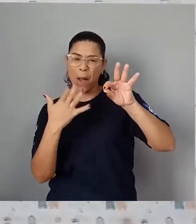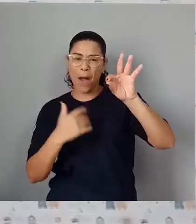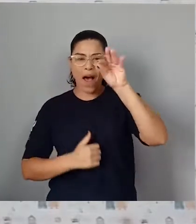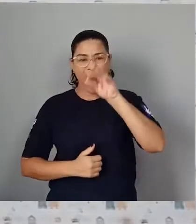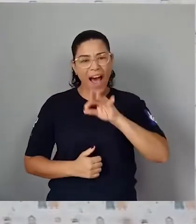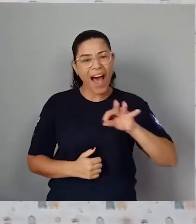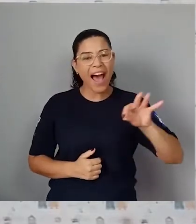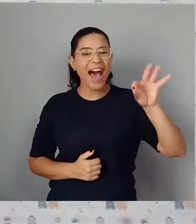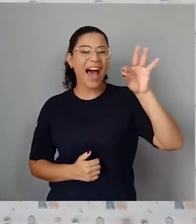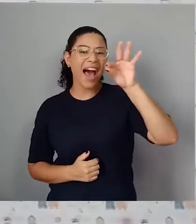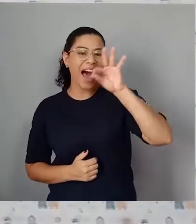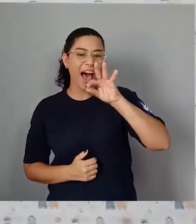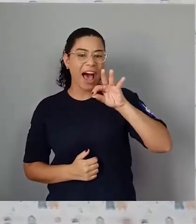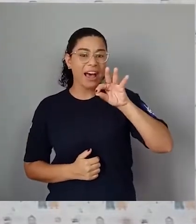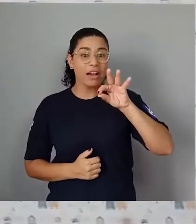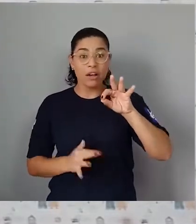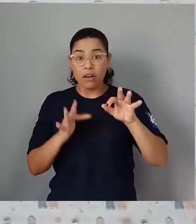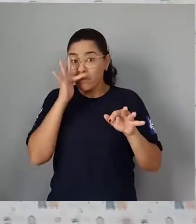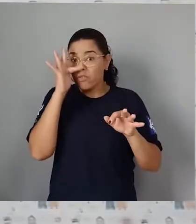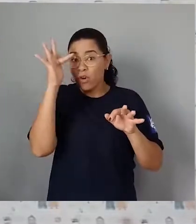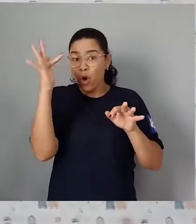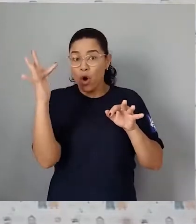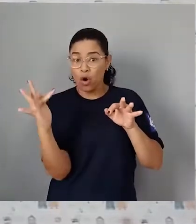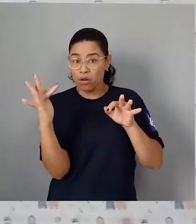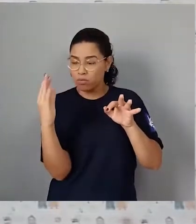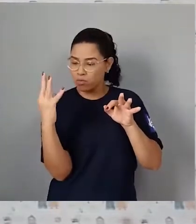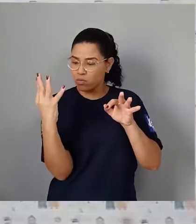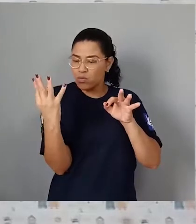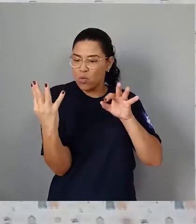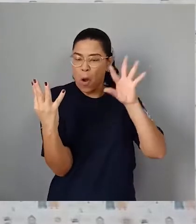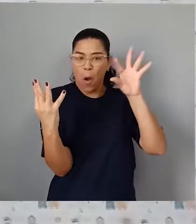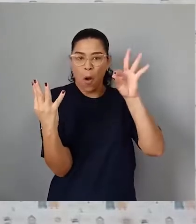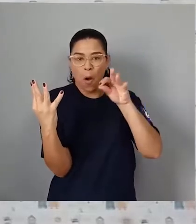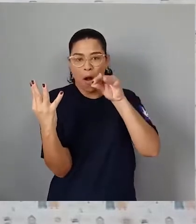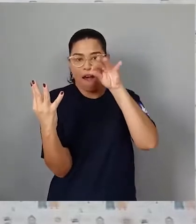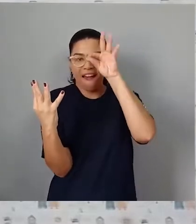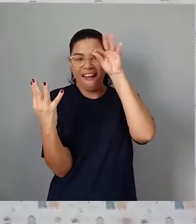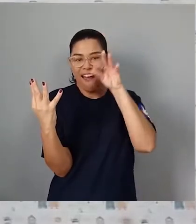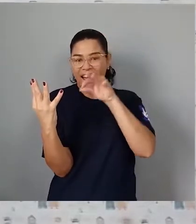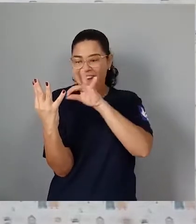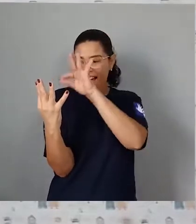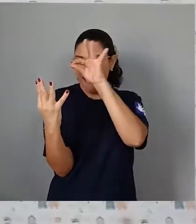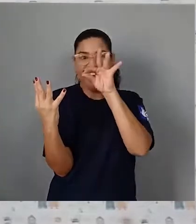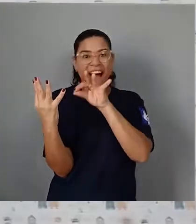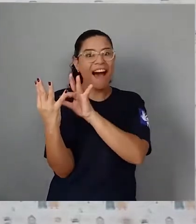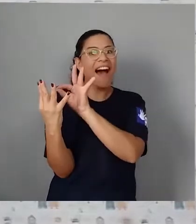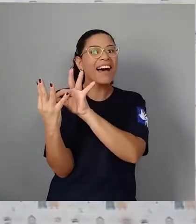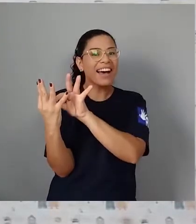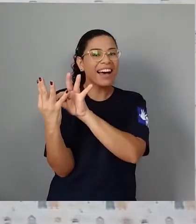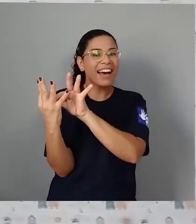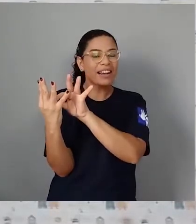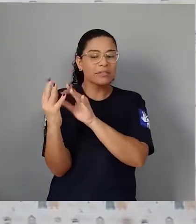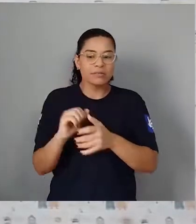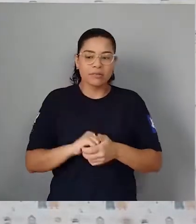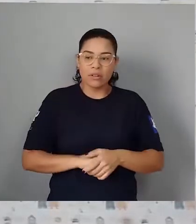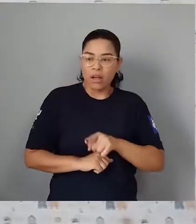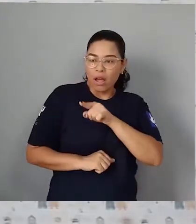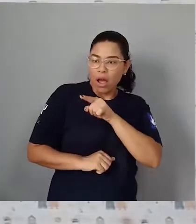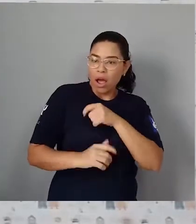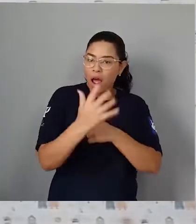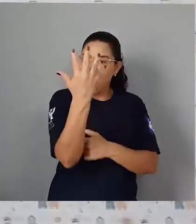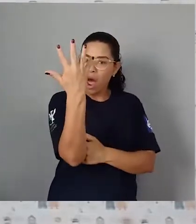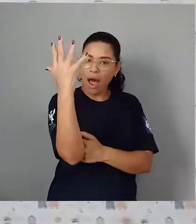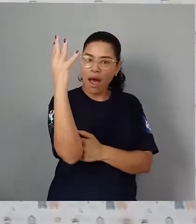também se alimenta do néctar da flor. E ali na árvore está uma